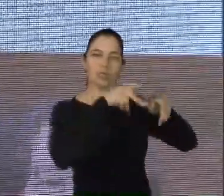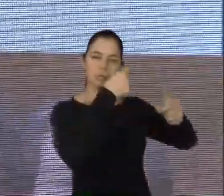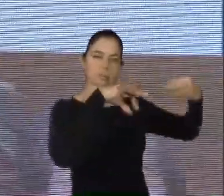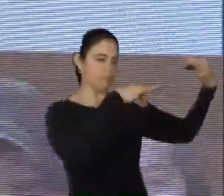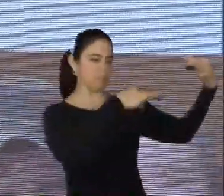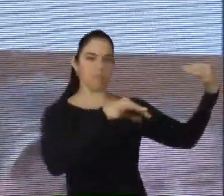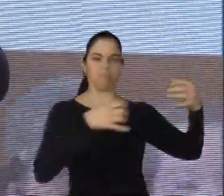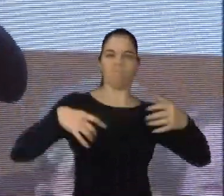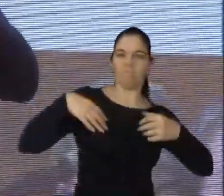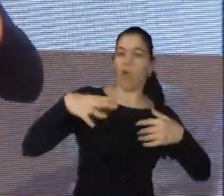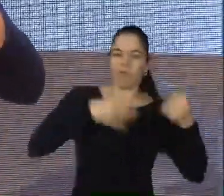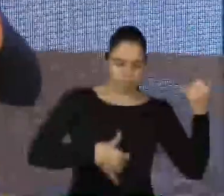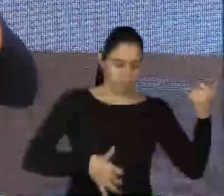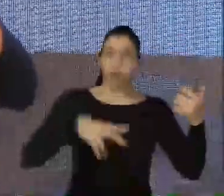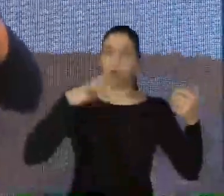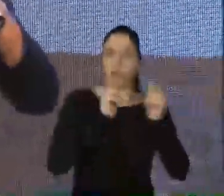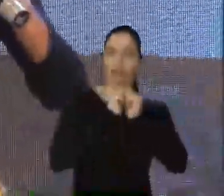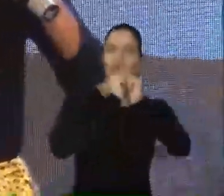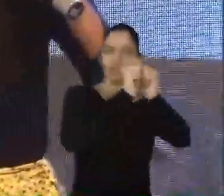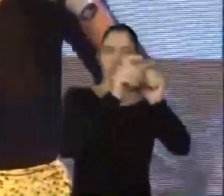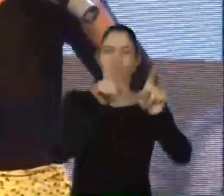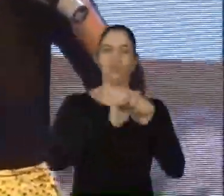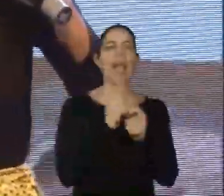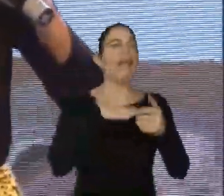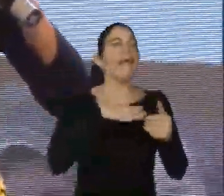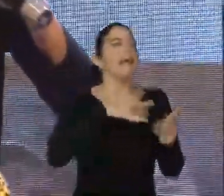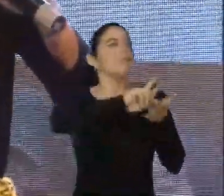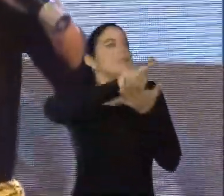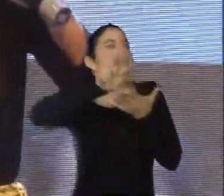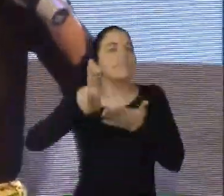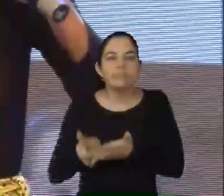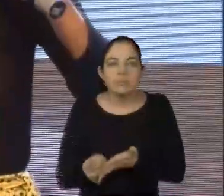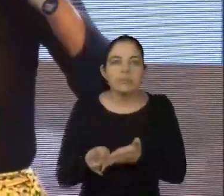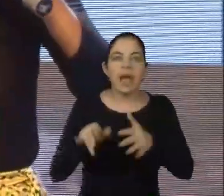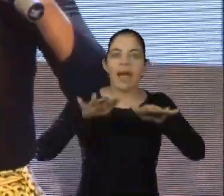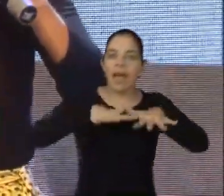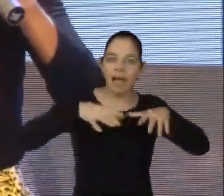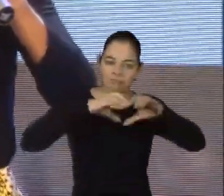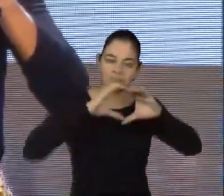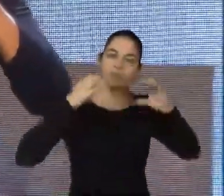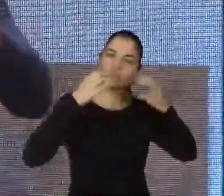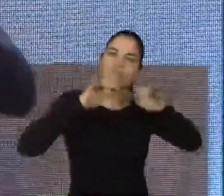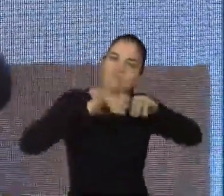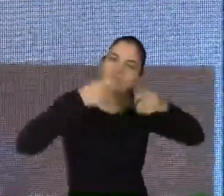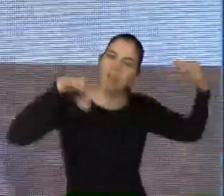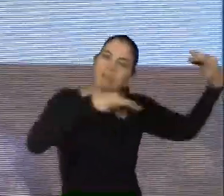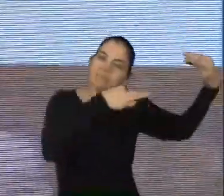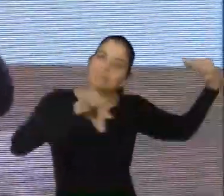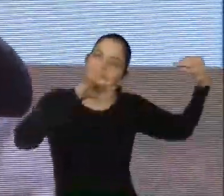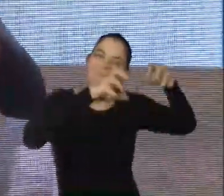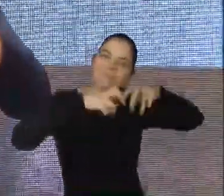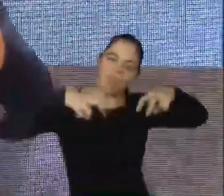composta por instrumentos, esses instrumentos são os meus genes, se na minha orquestra eu tenho vários